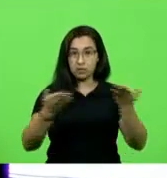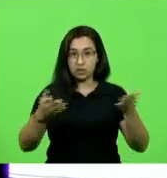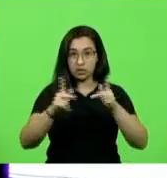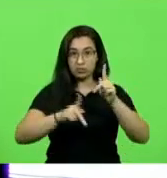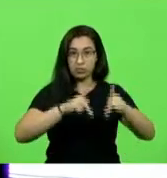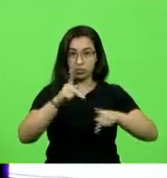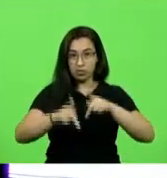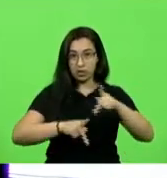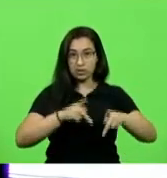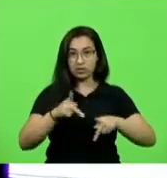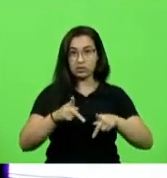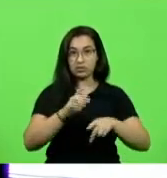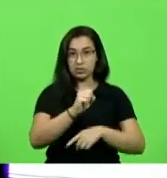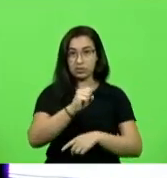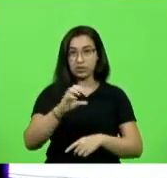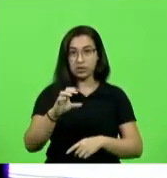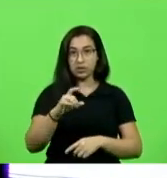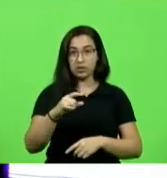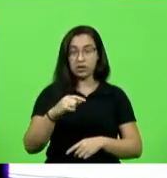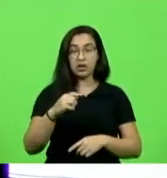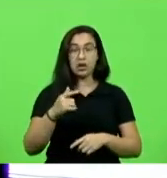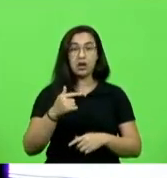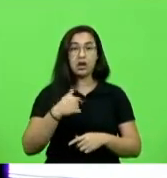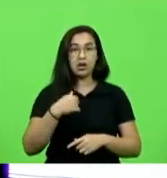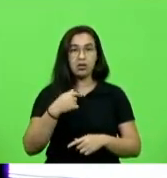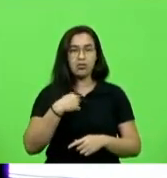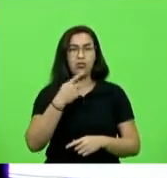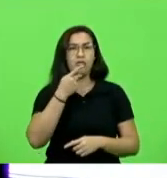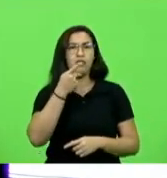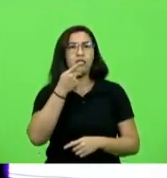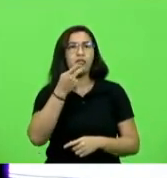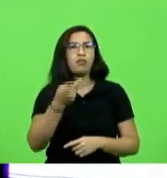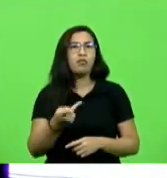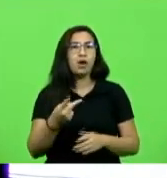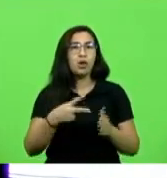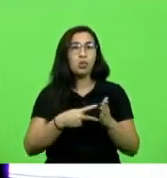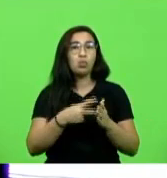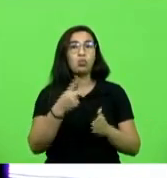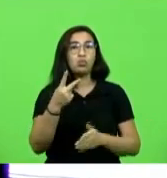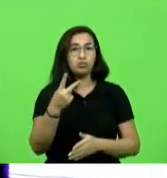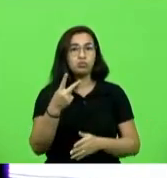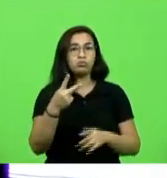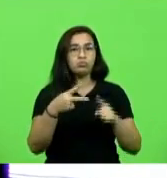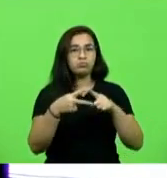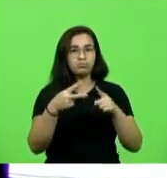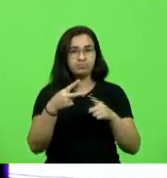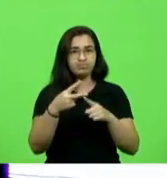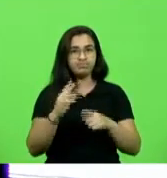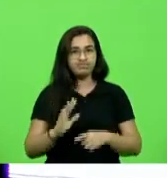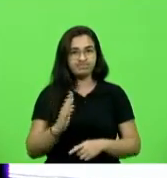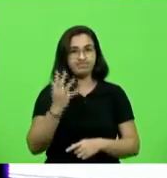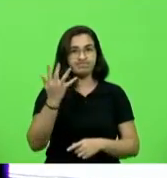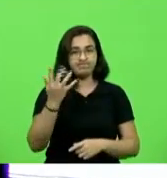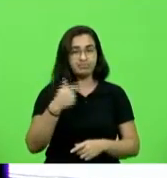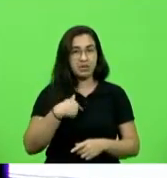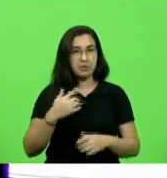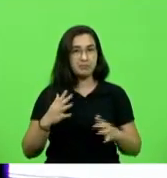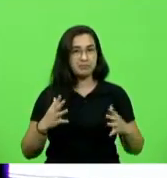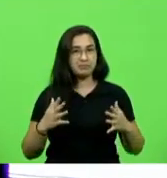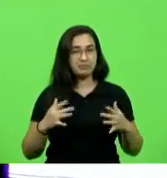posso aqui deixar de falar de duas situações que me deixaram muito feliz